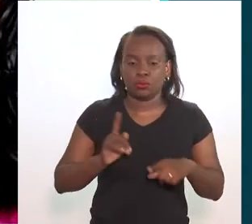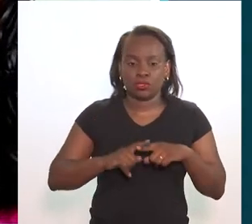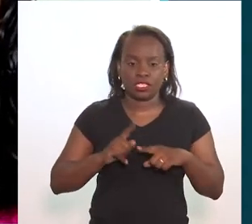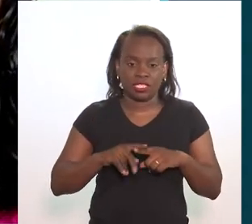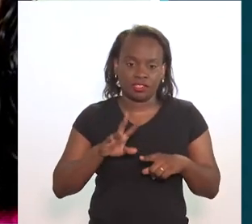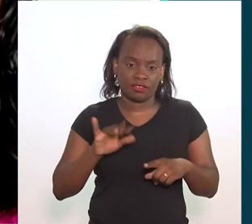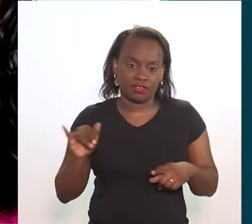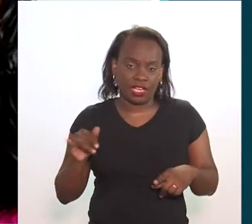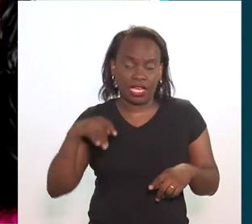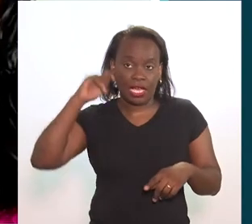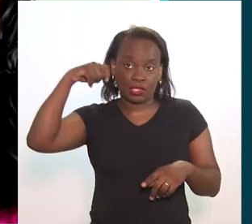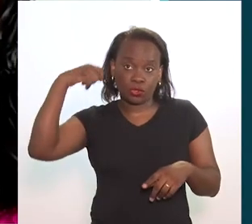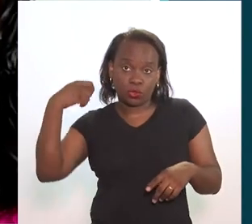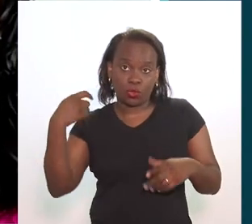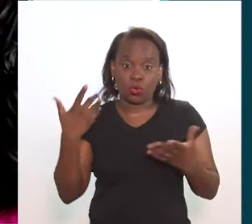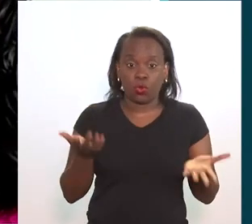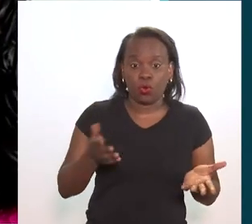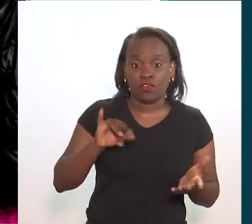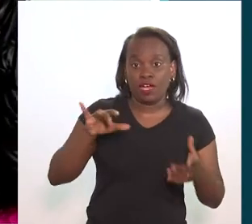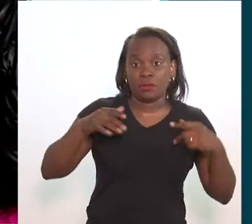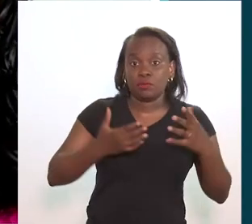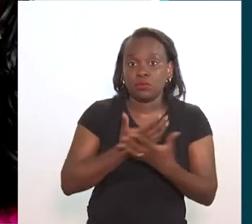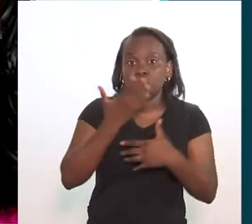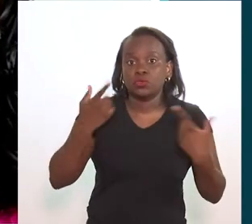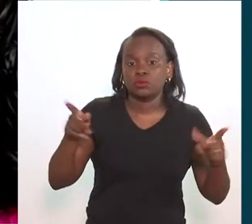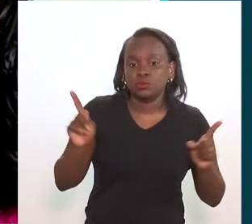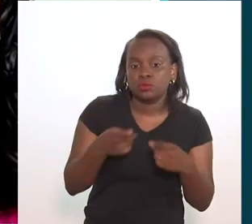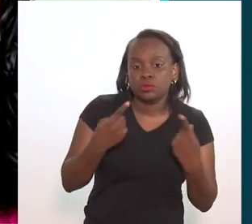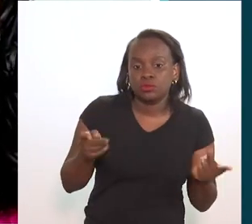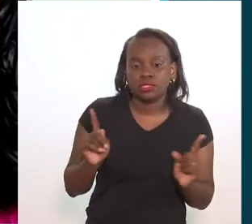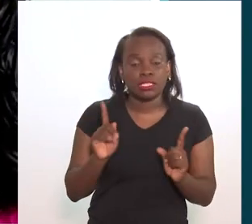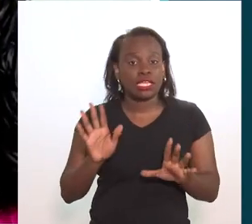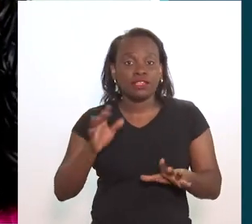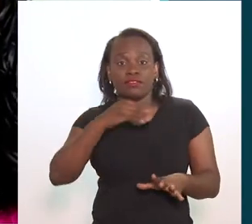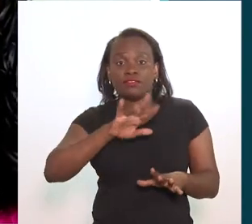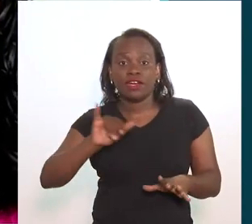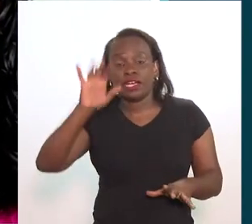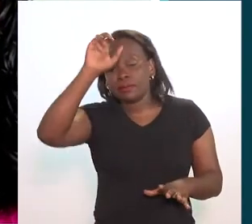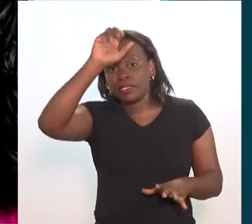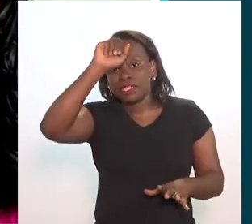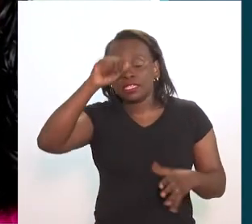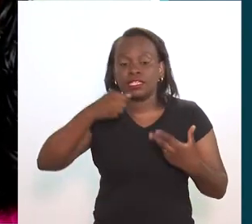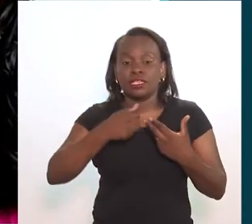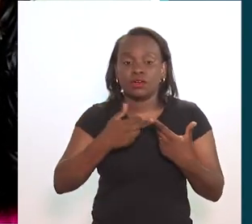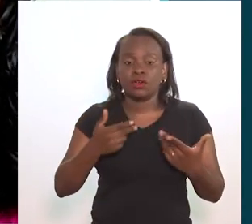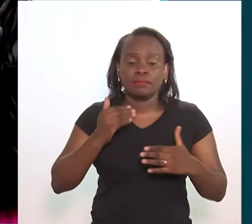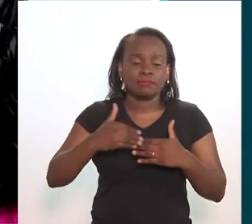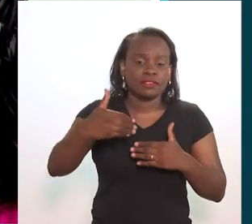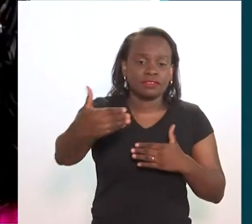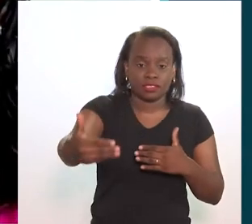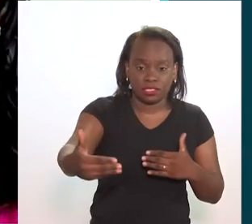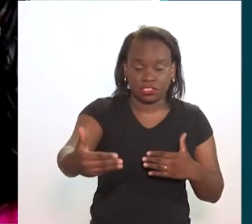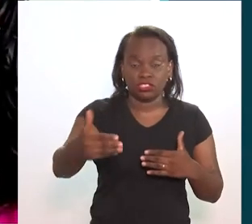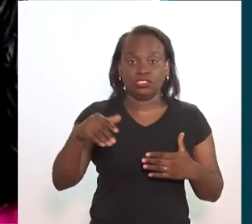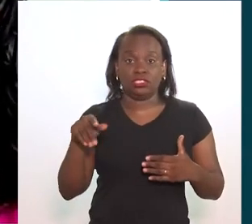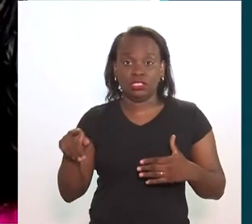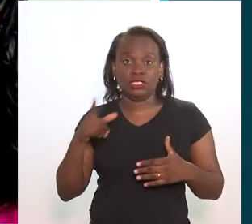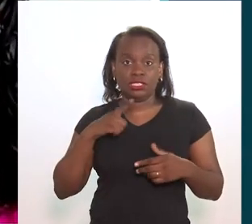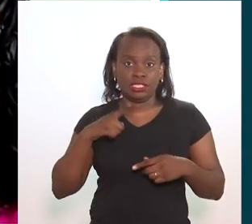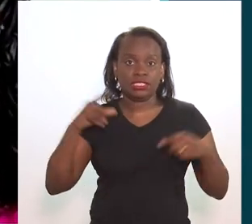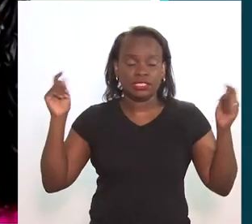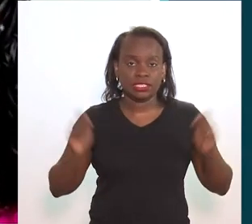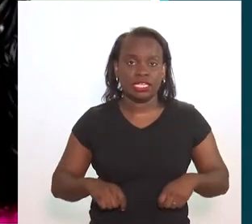um aluno a estar fazendo uma oficina, ele não está ali só porque ele vai ser o ator, ou ele vai ser um músico,